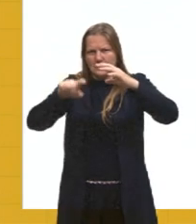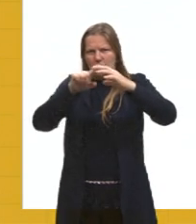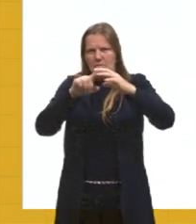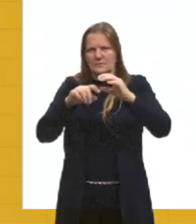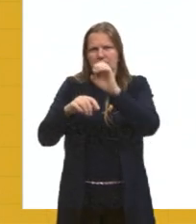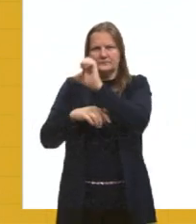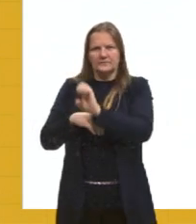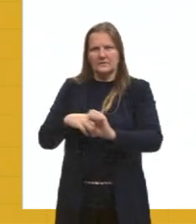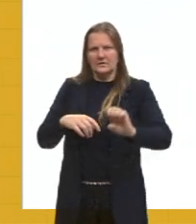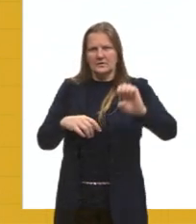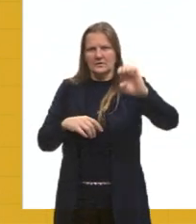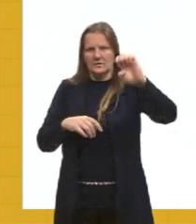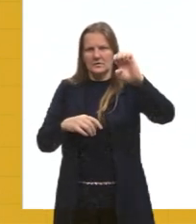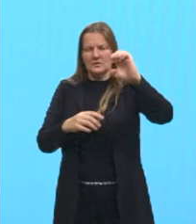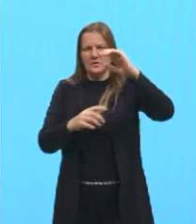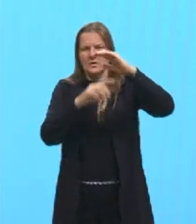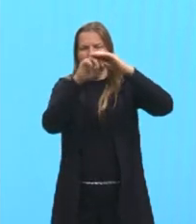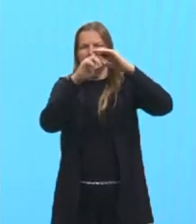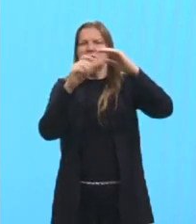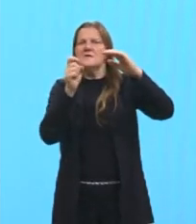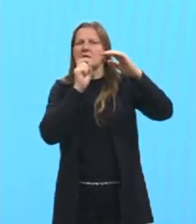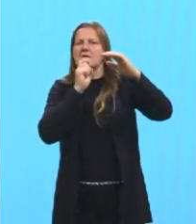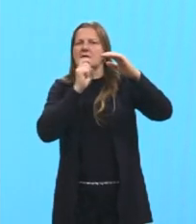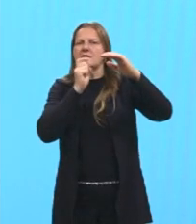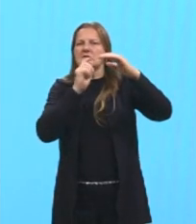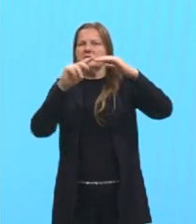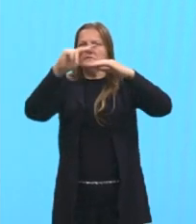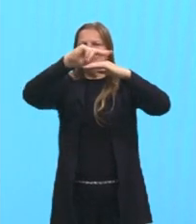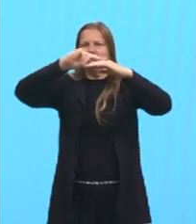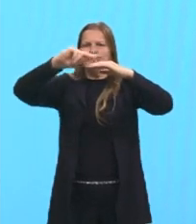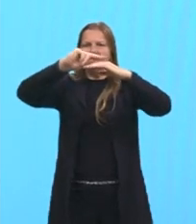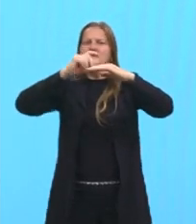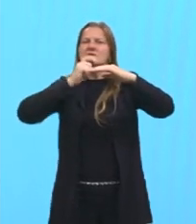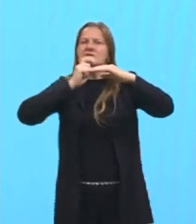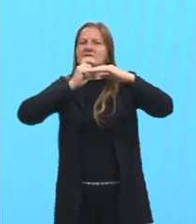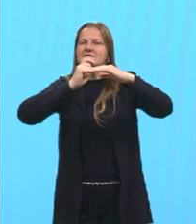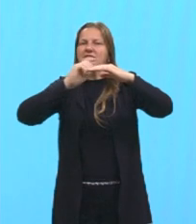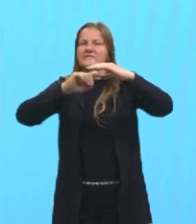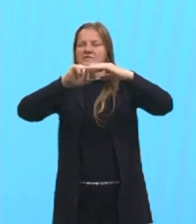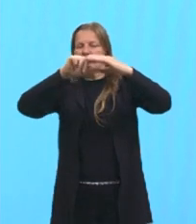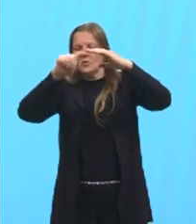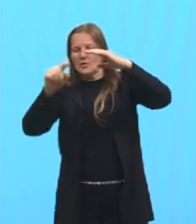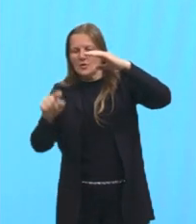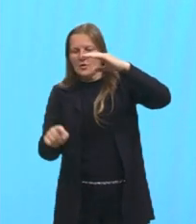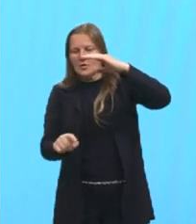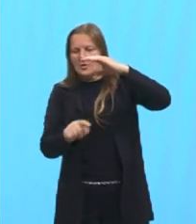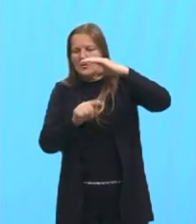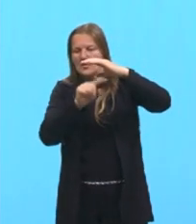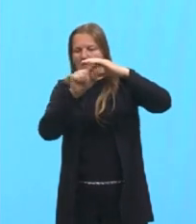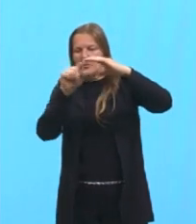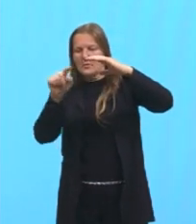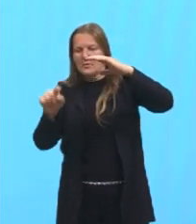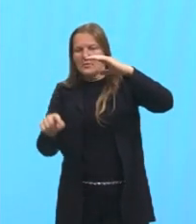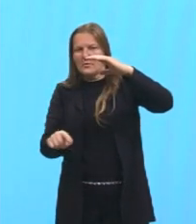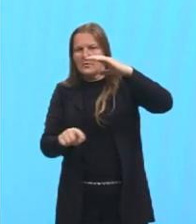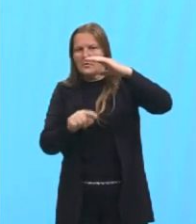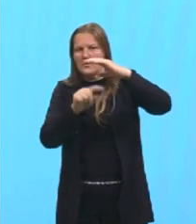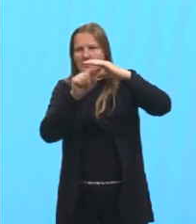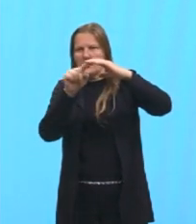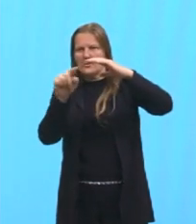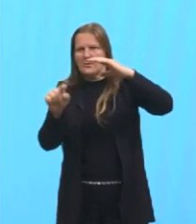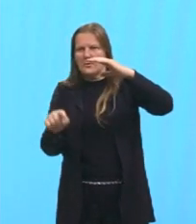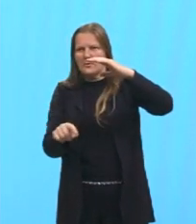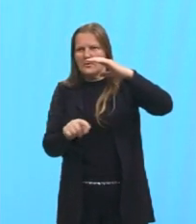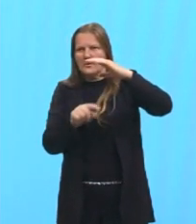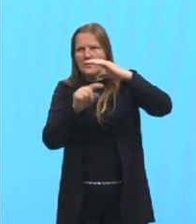esquenta, né, sobe, esfria e desce. Então, ele forma aqui uma célula de convecção, tá,